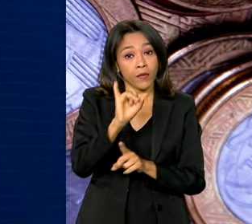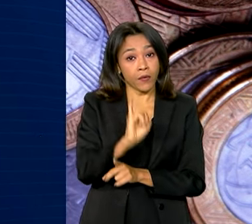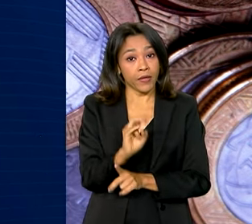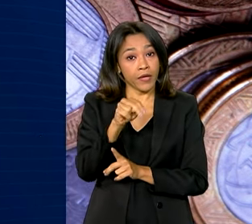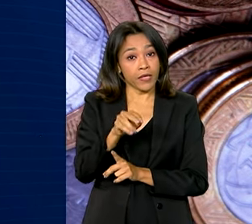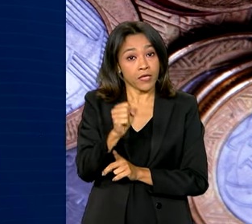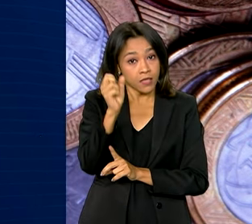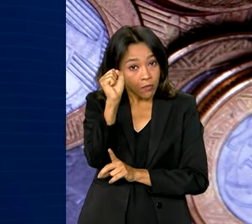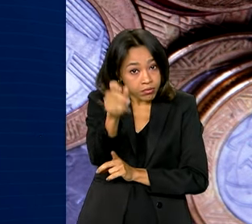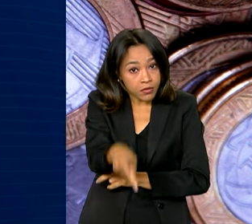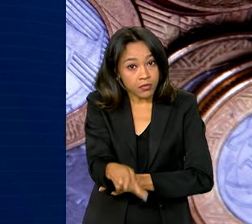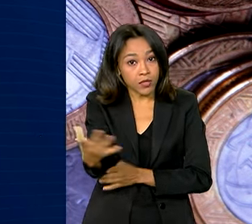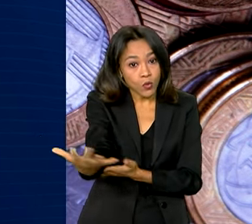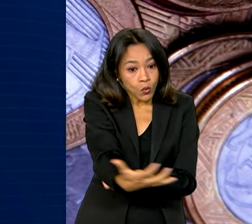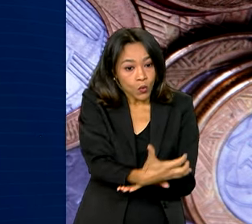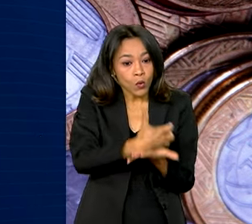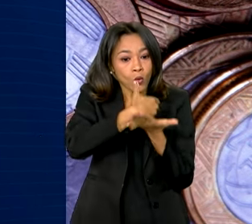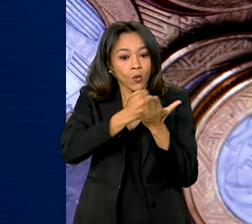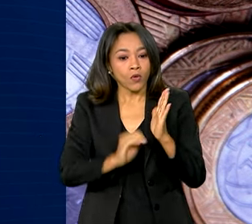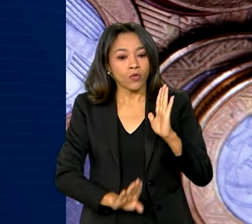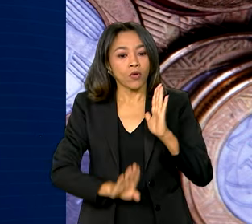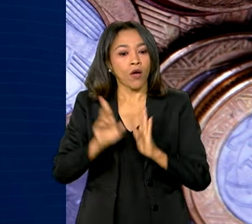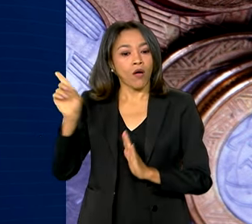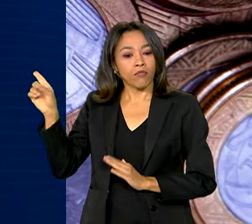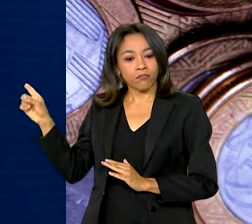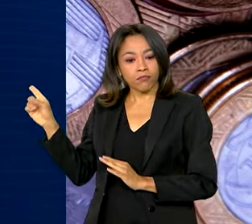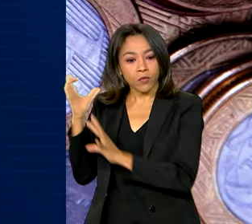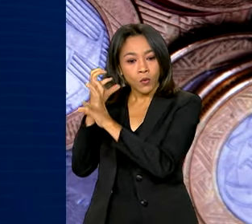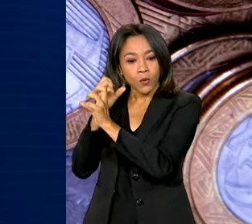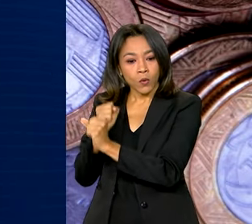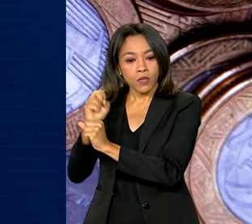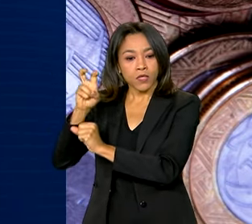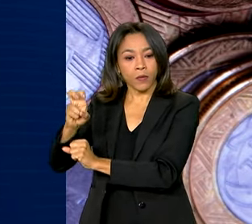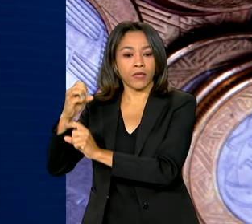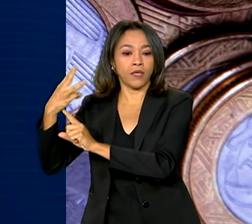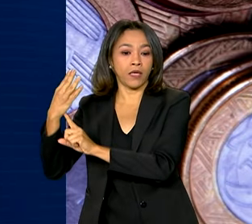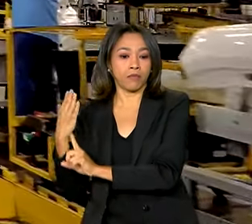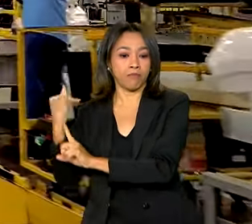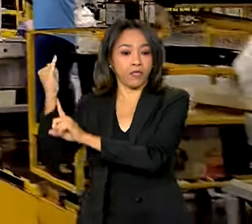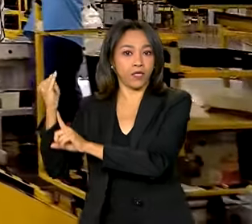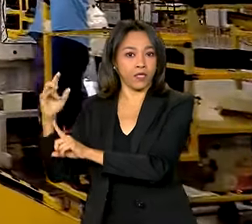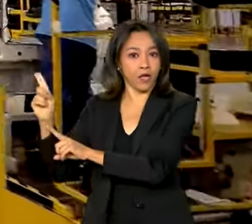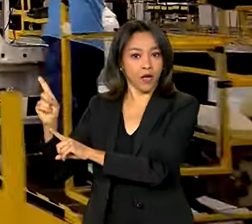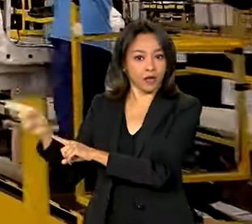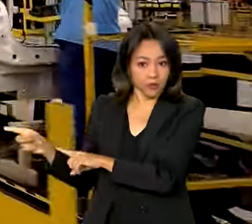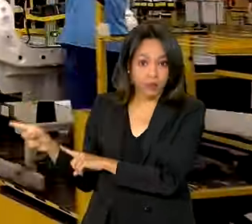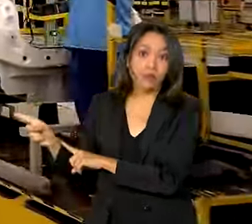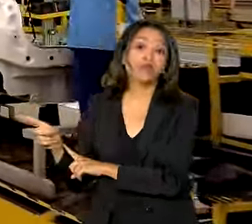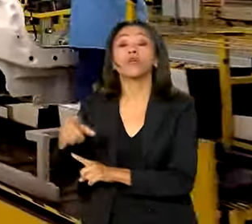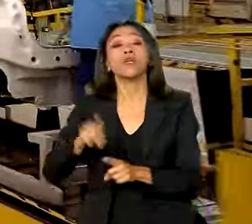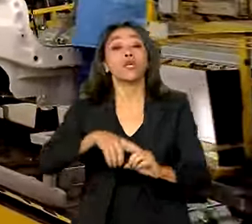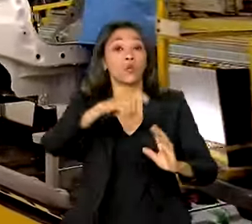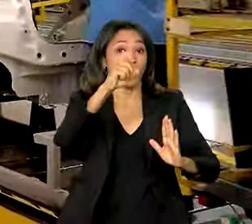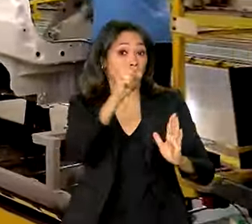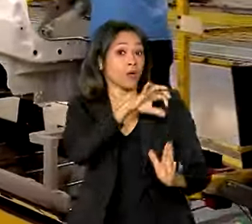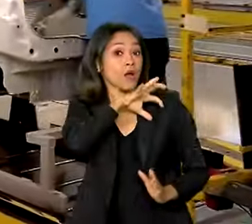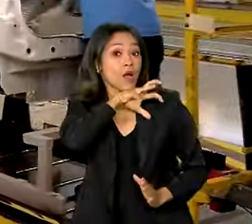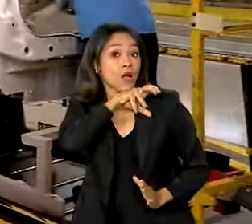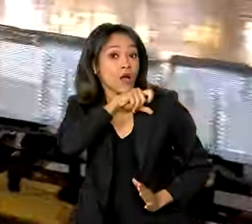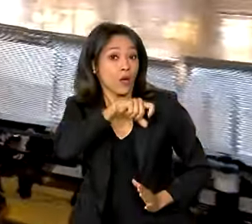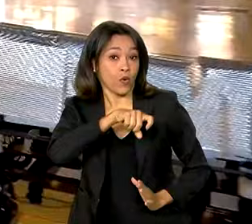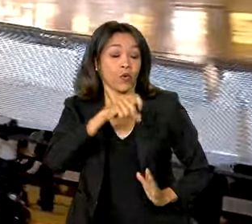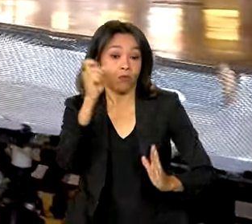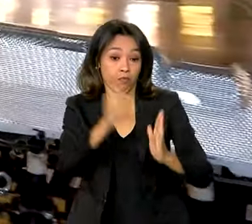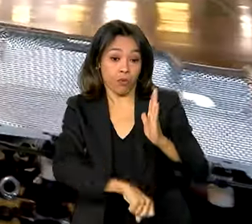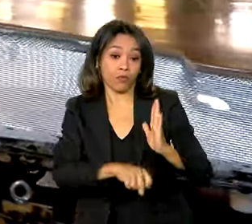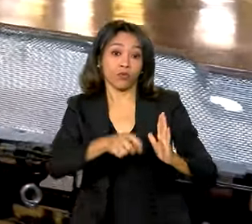destacou, com uma arrecadação superior a R 53 bilhões, enquanto o imposto de renda das empresas